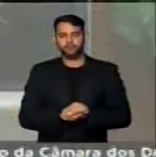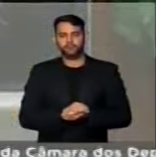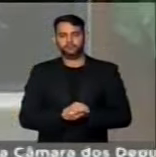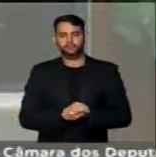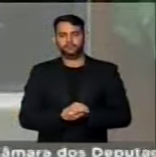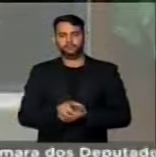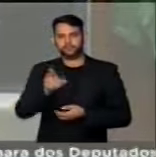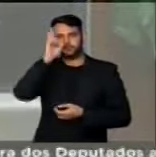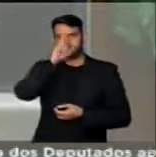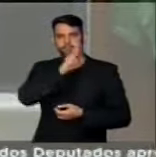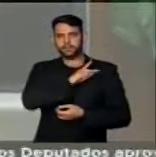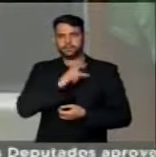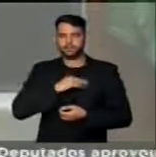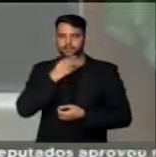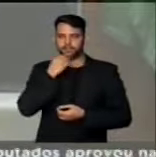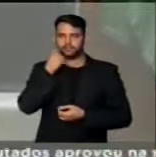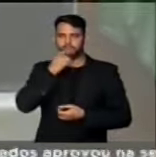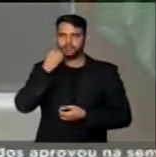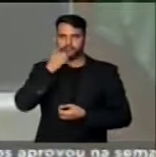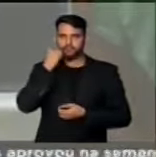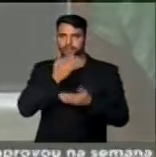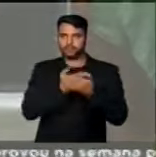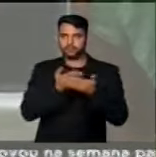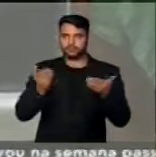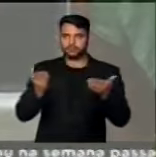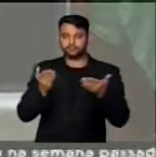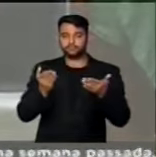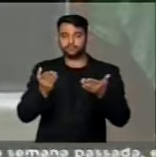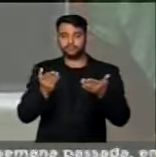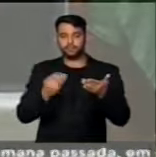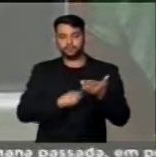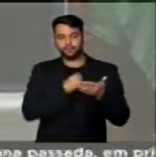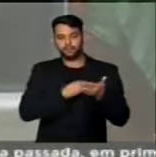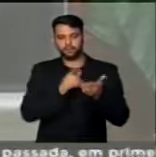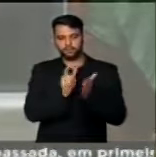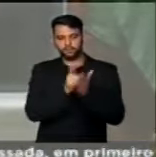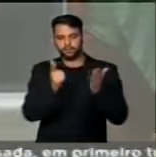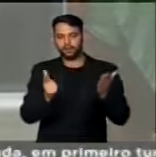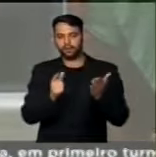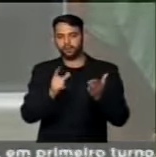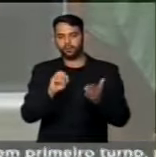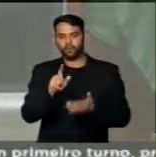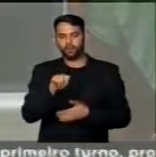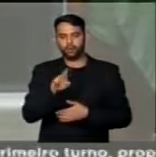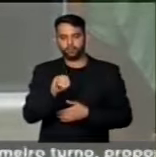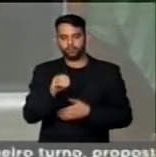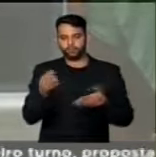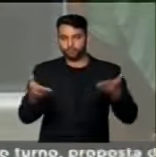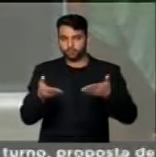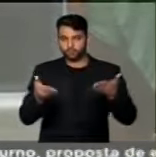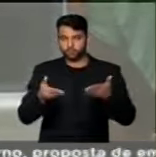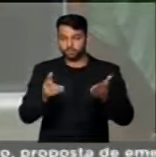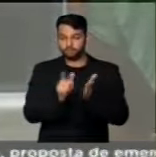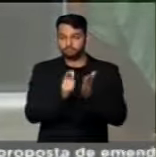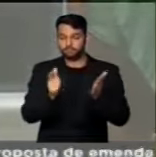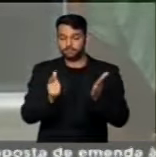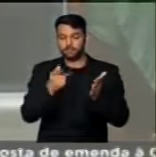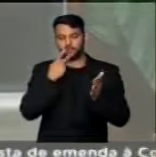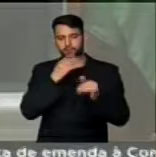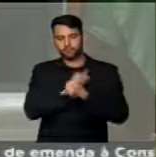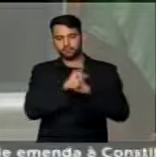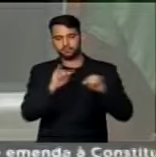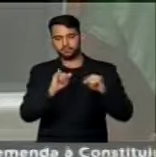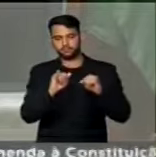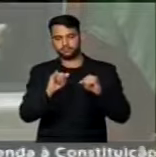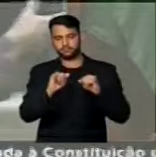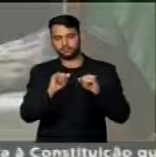Senhor presidente, senhoras e senhores deputados, estou aqui com o globo de hoje, que tem a manchete